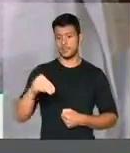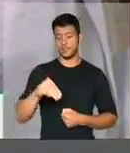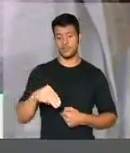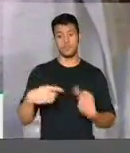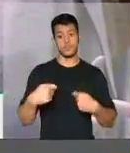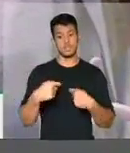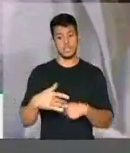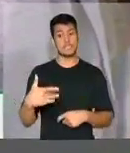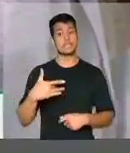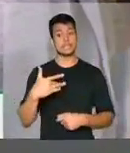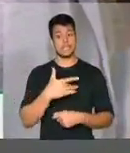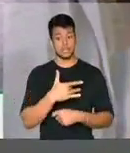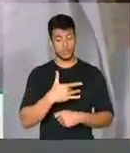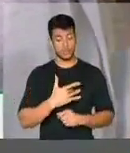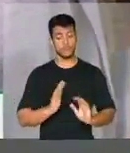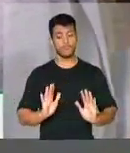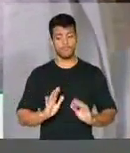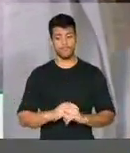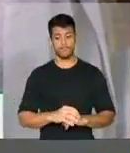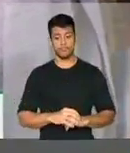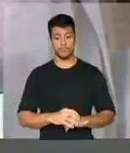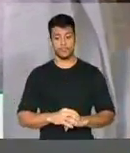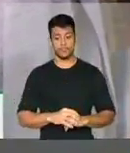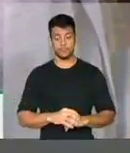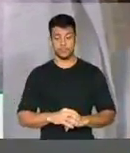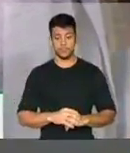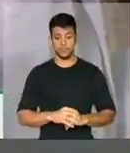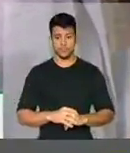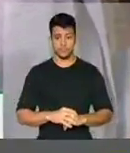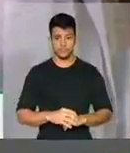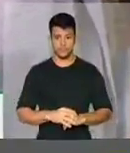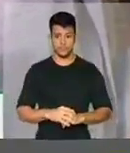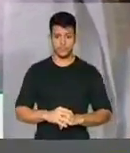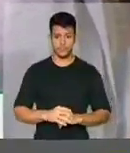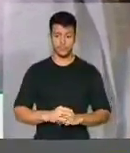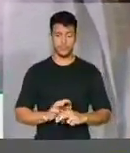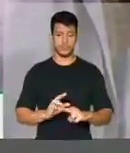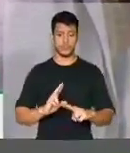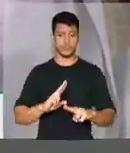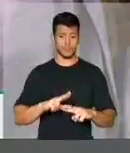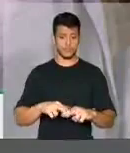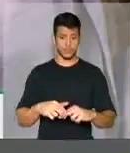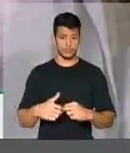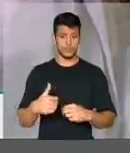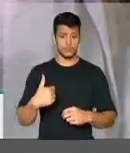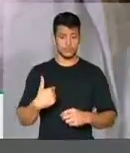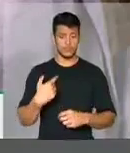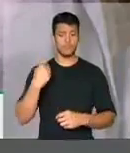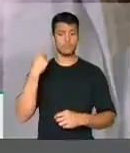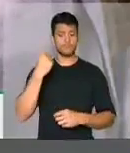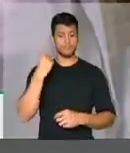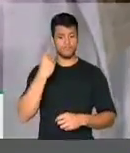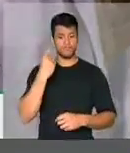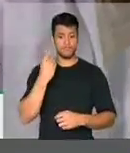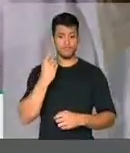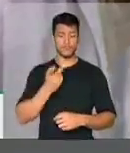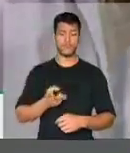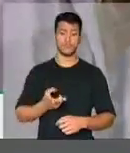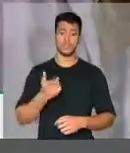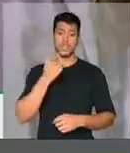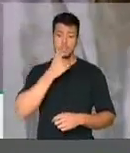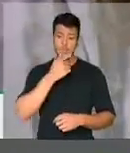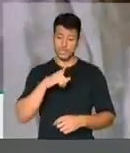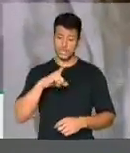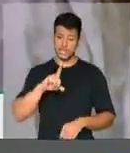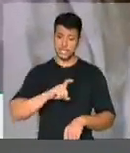esse basquete, essa luta, enfrentar aqui o que nós temos. E por isso que eu luto para parar as lutações às 9 horas da noite